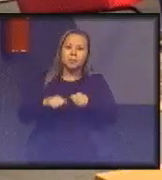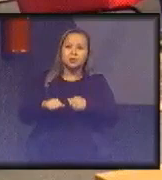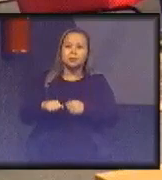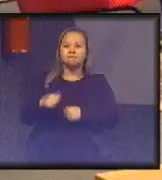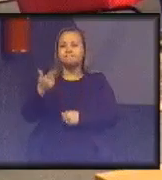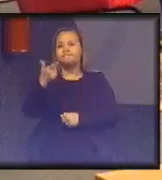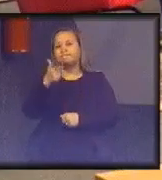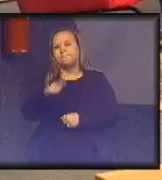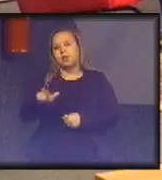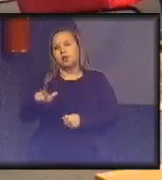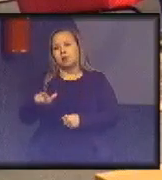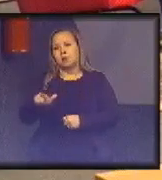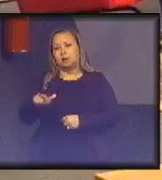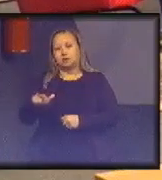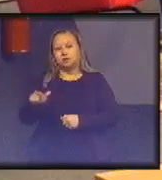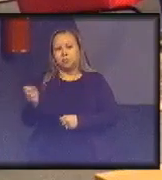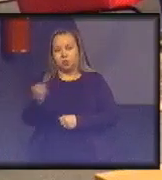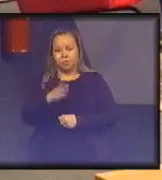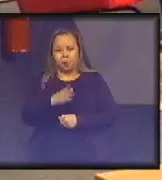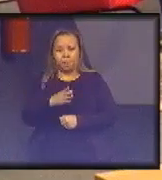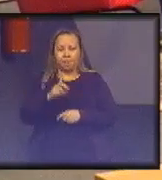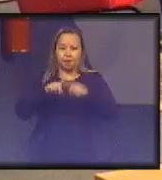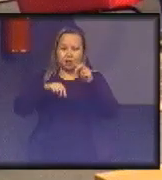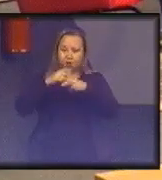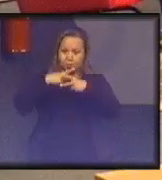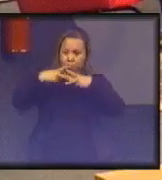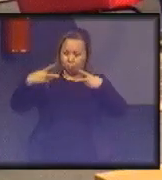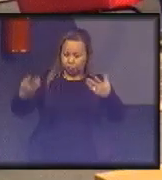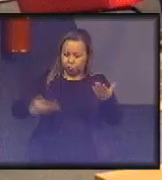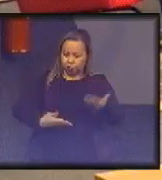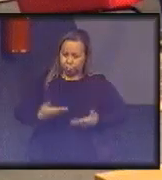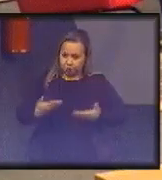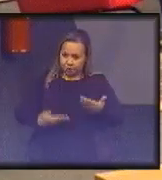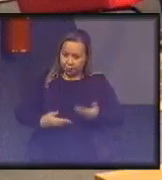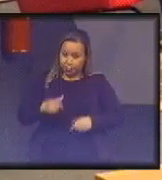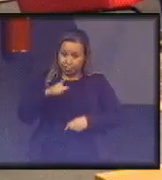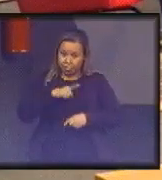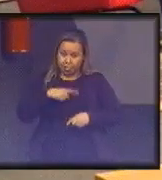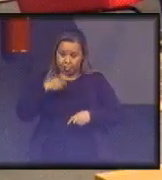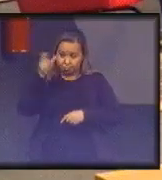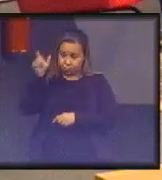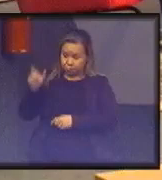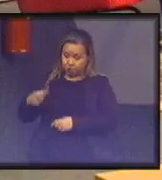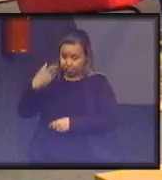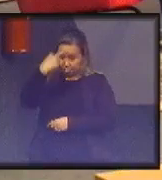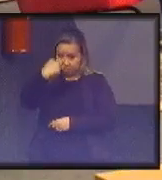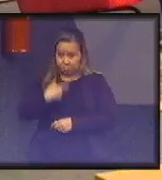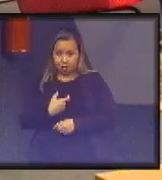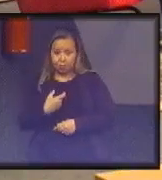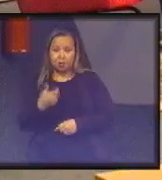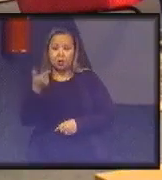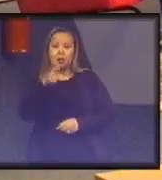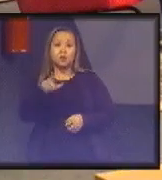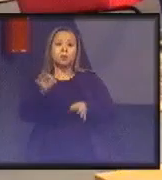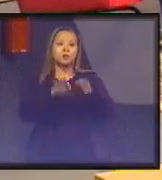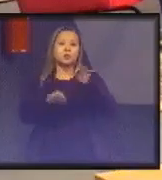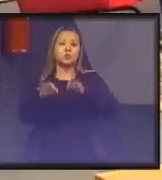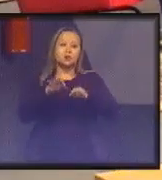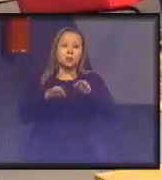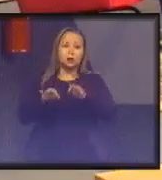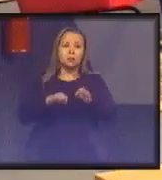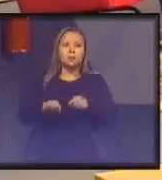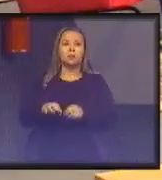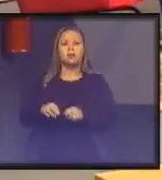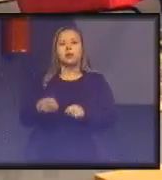cadeia de produção produtos e serviços que tenham esse caráter de reutilização, de retroalimentação do